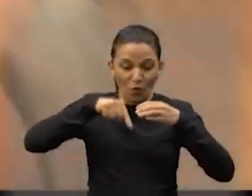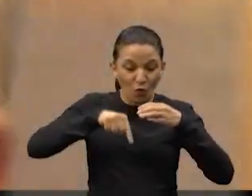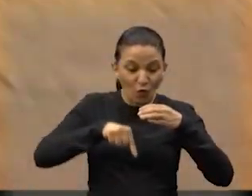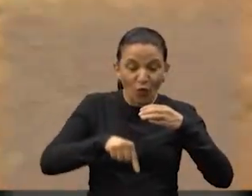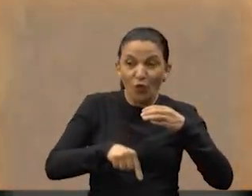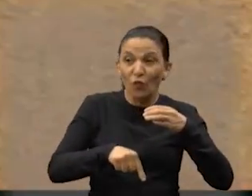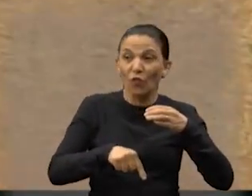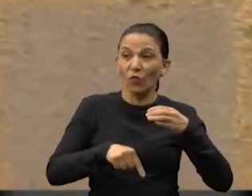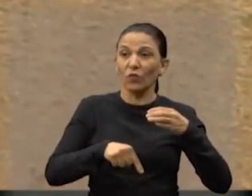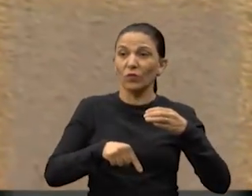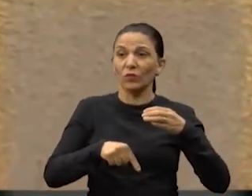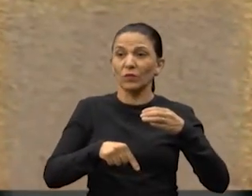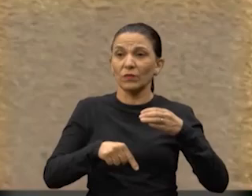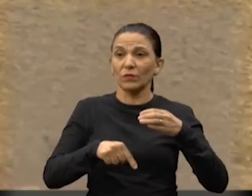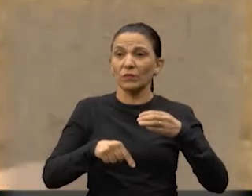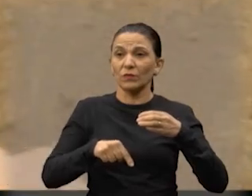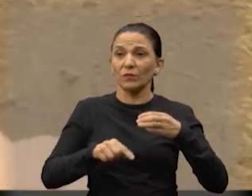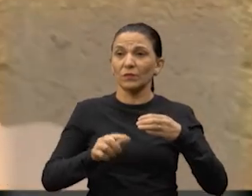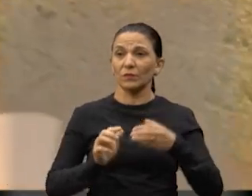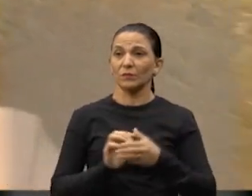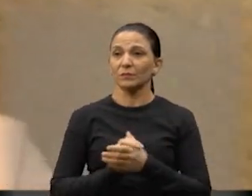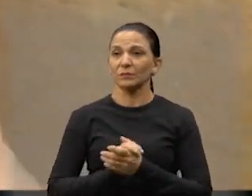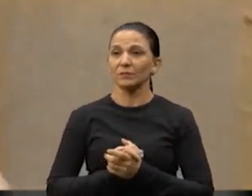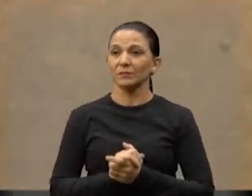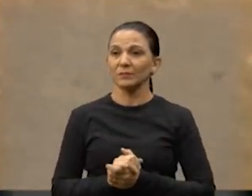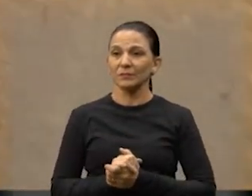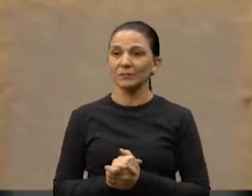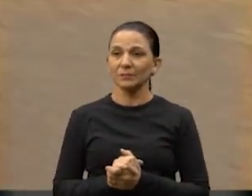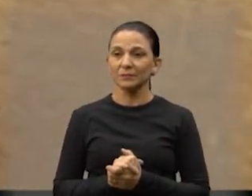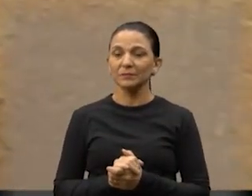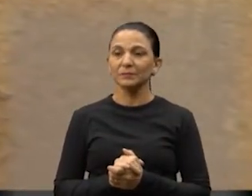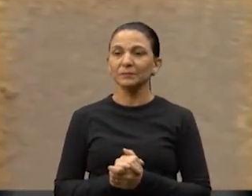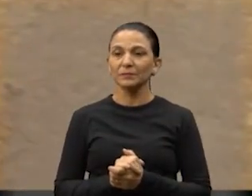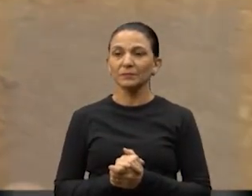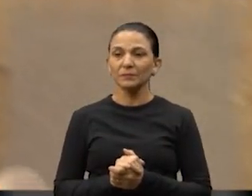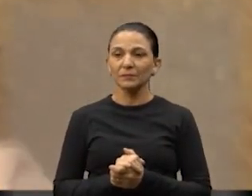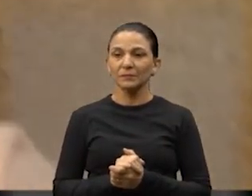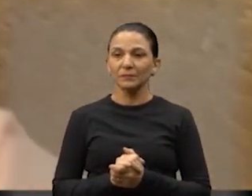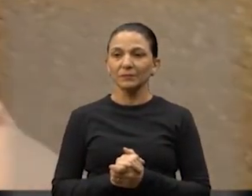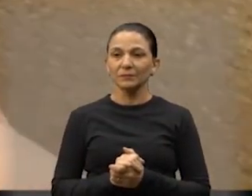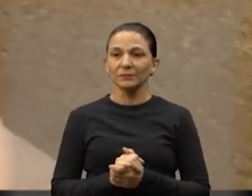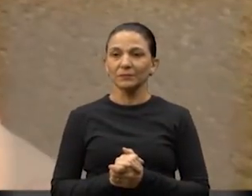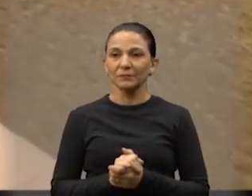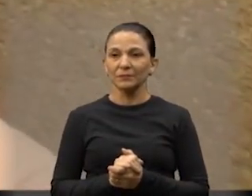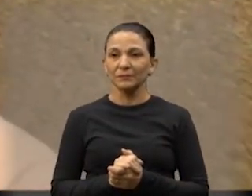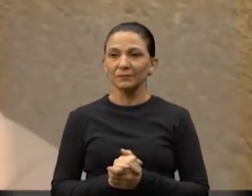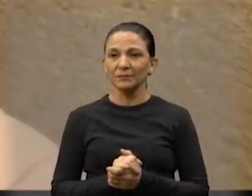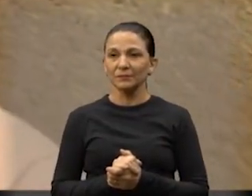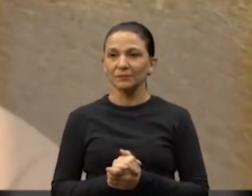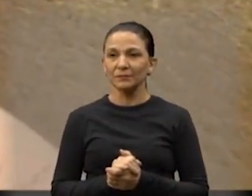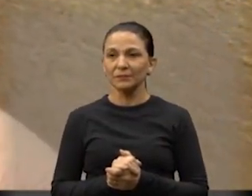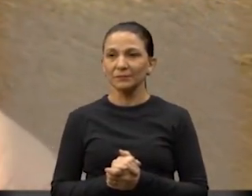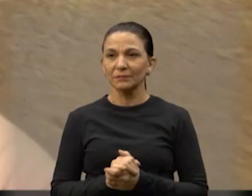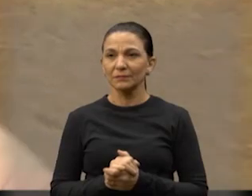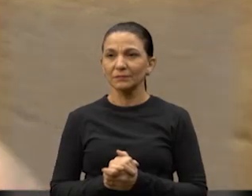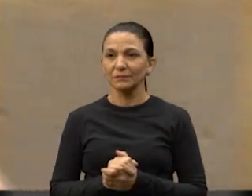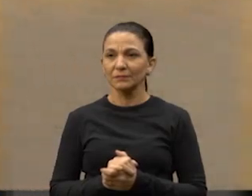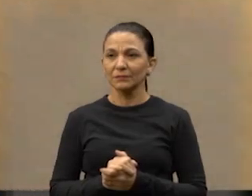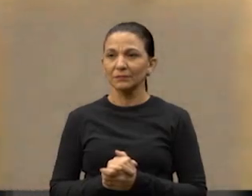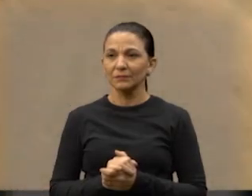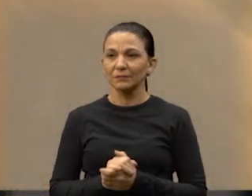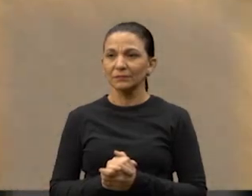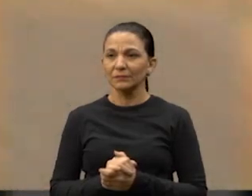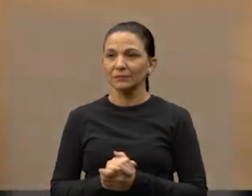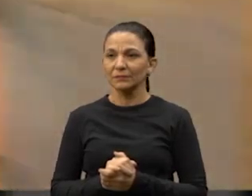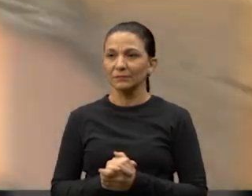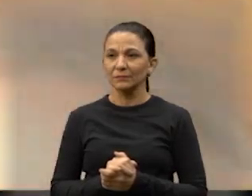Rapaz, sabe como eu subir agora? Mas enfim. Cozinha, tá dentro. Não consigo virar a câmera aqui pra vocês verem. Mas